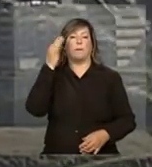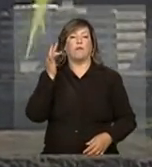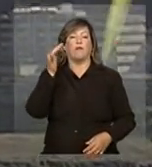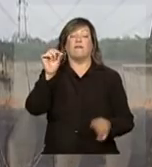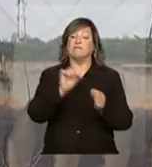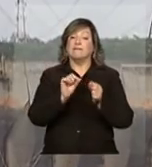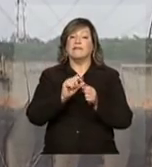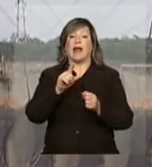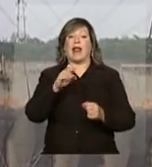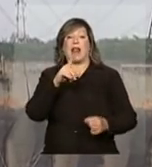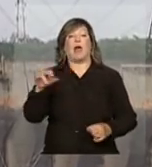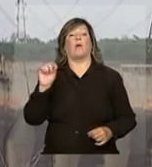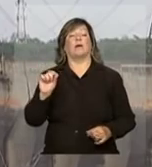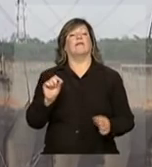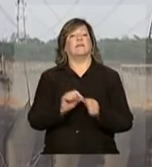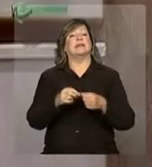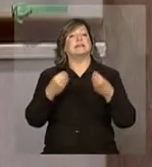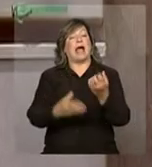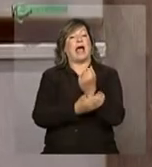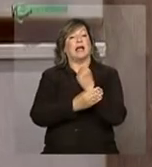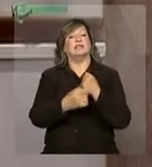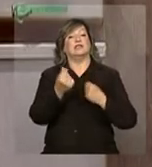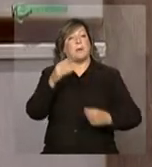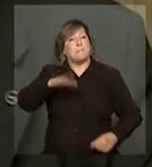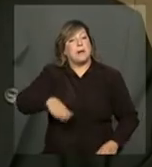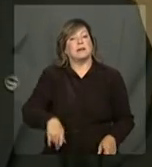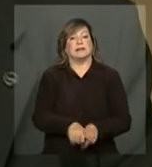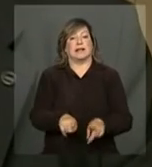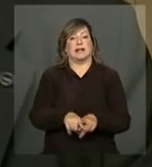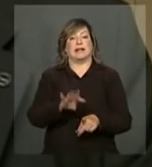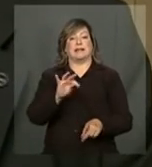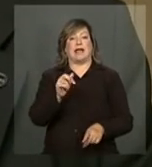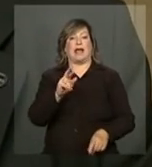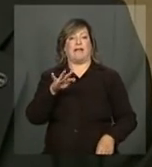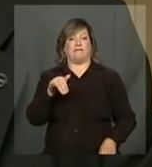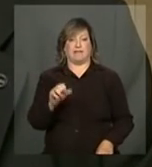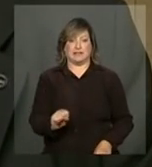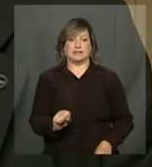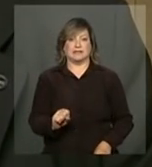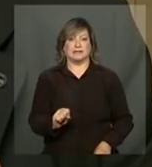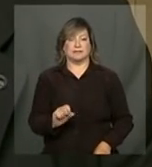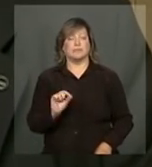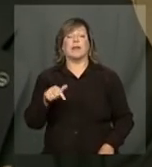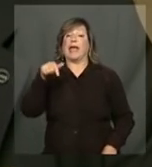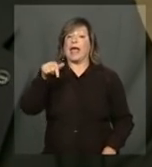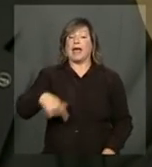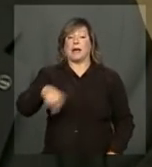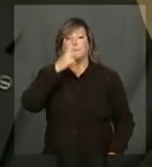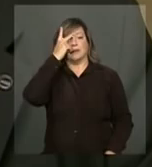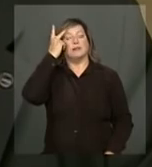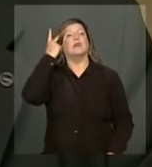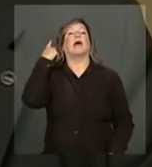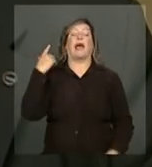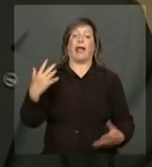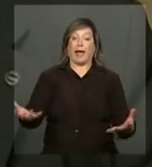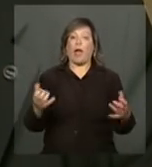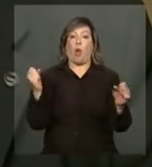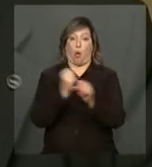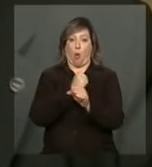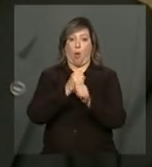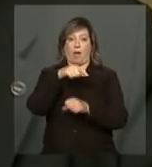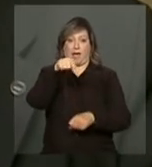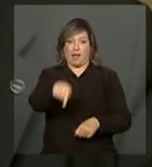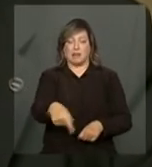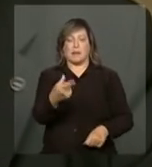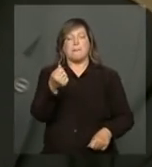feita em leilão, que garante também tarifas mais baratas. Aquele que se propõe a construir aquele empreendimento